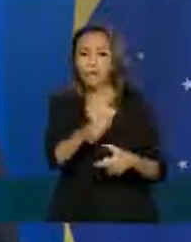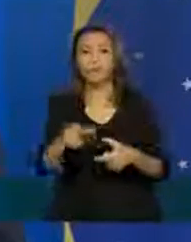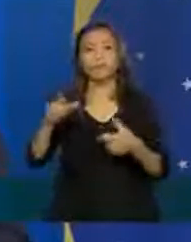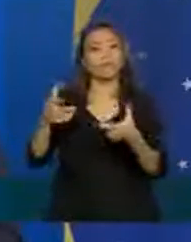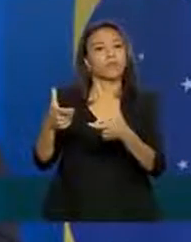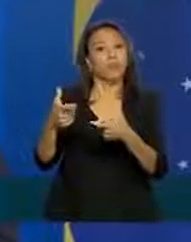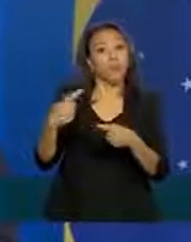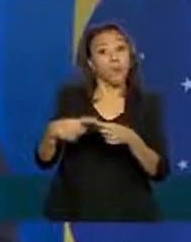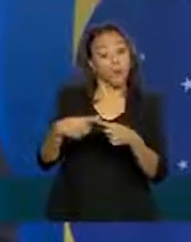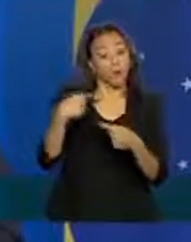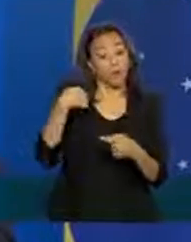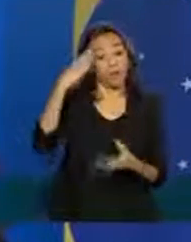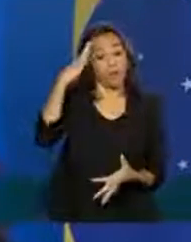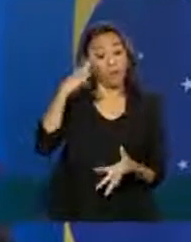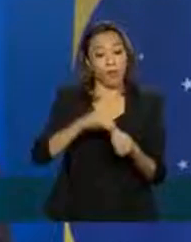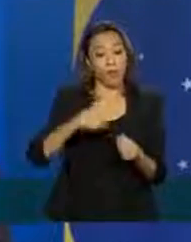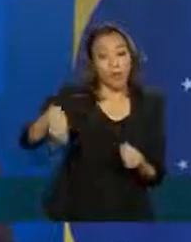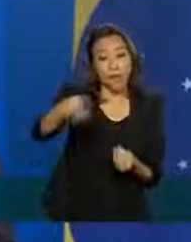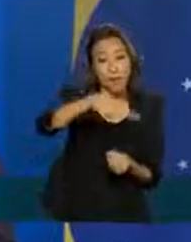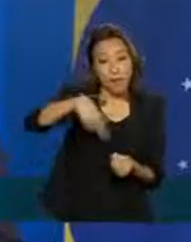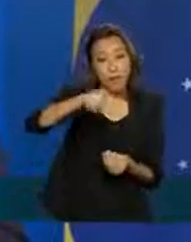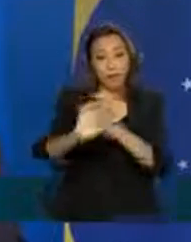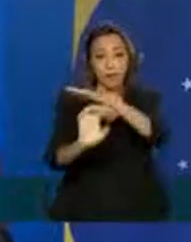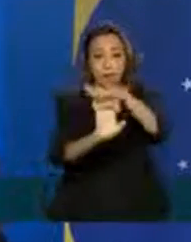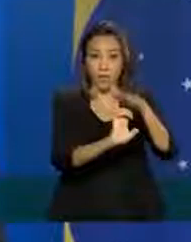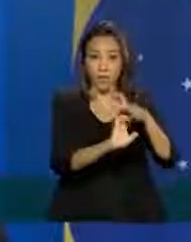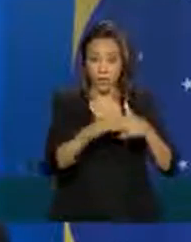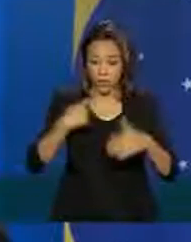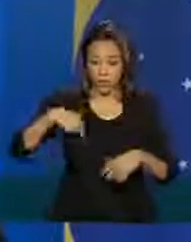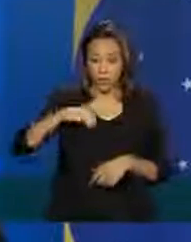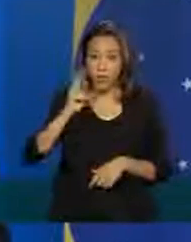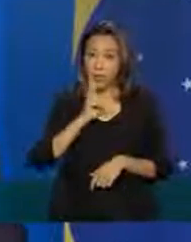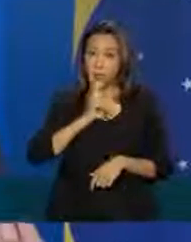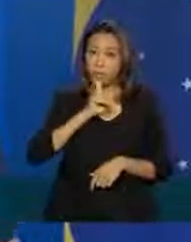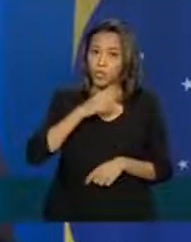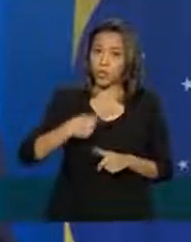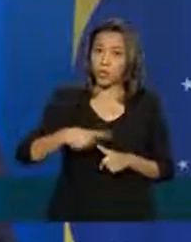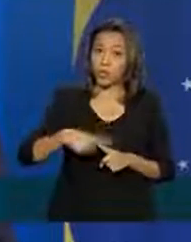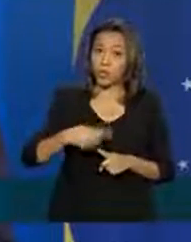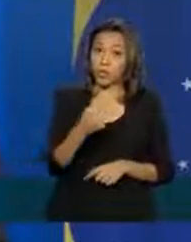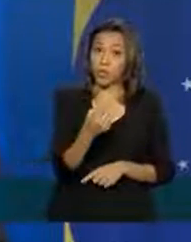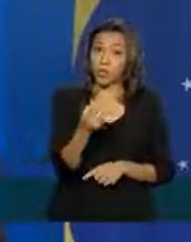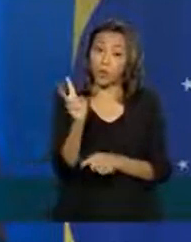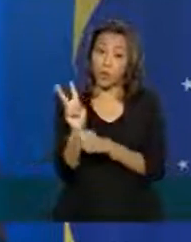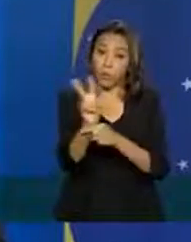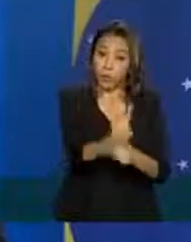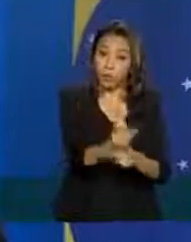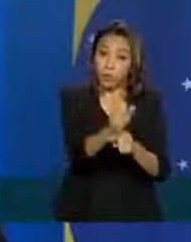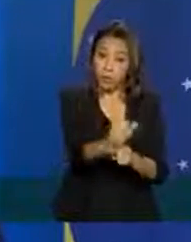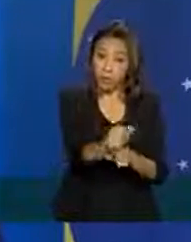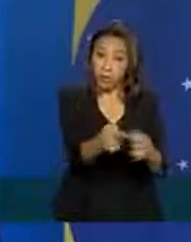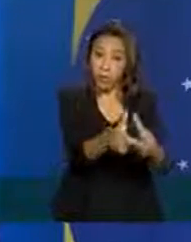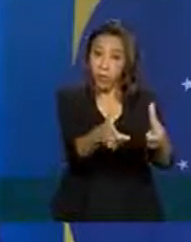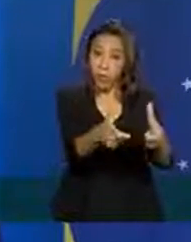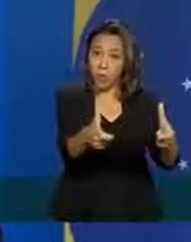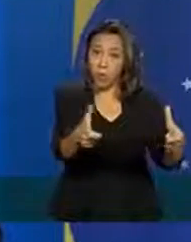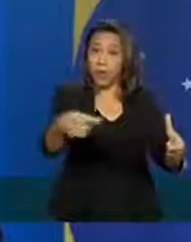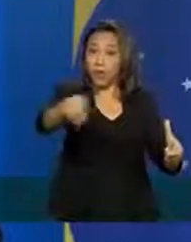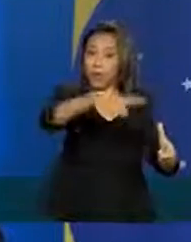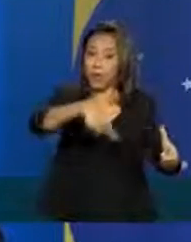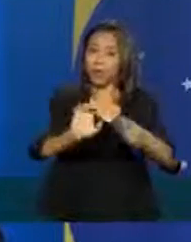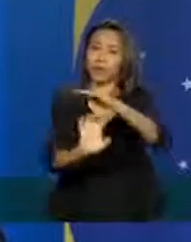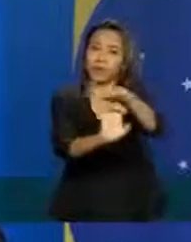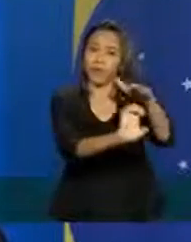um setor que nós precisávamos atuar imediatamente mesmo porque o crédito desse setor cresceu muito e essas empresas estavam com muita dificuldade